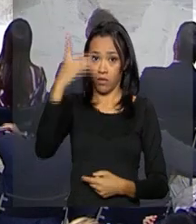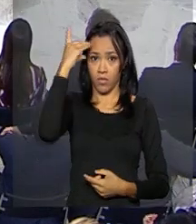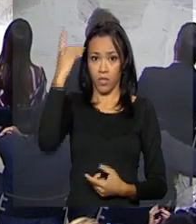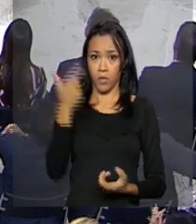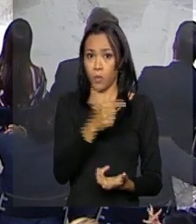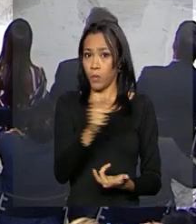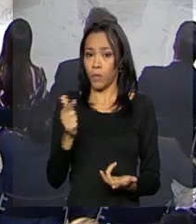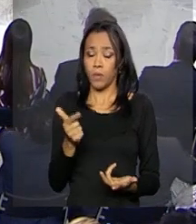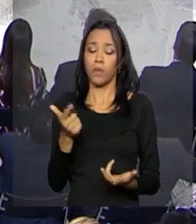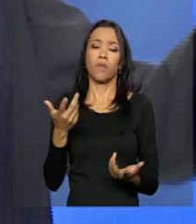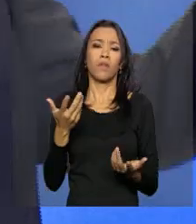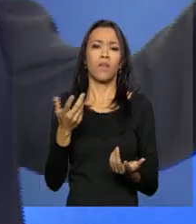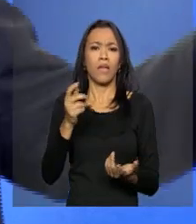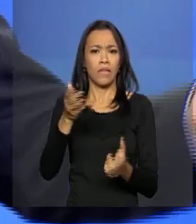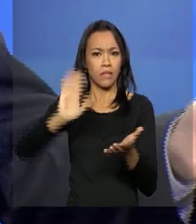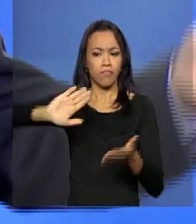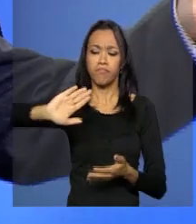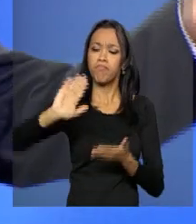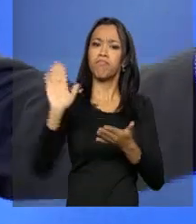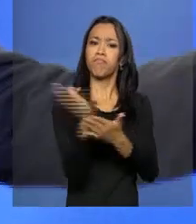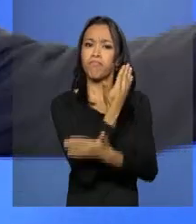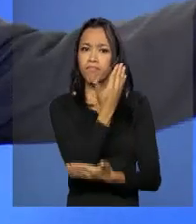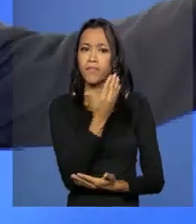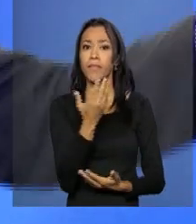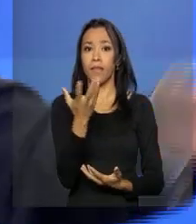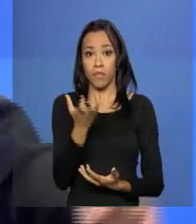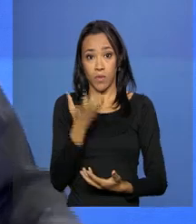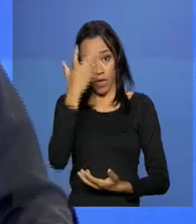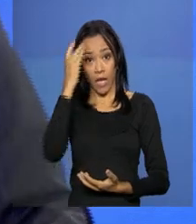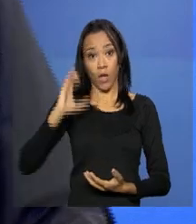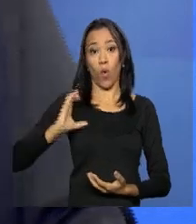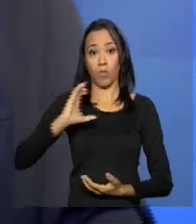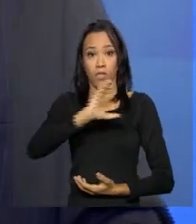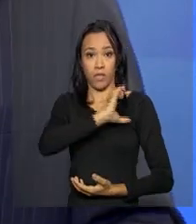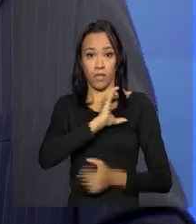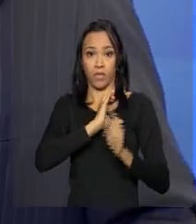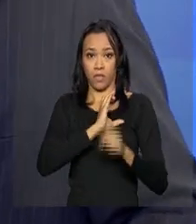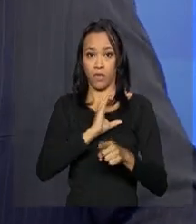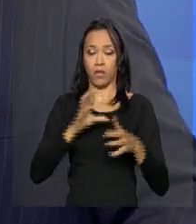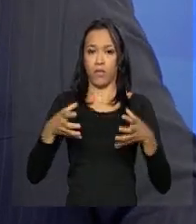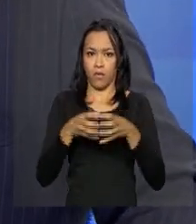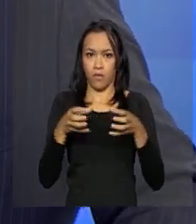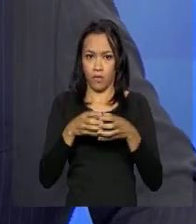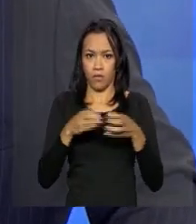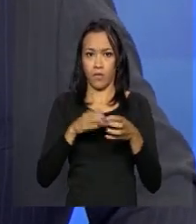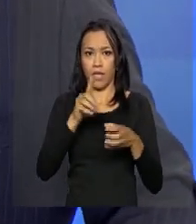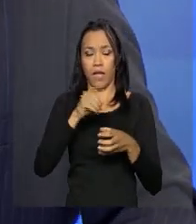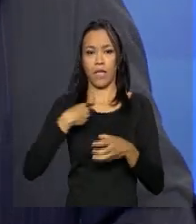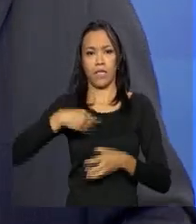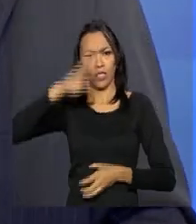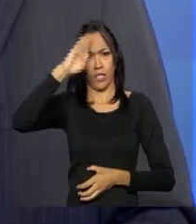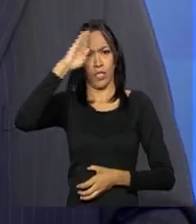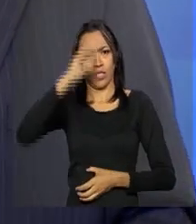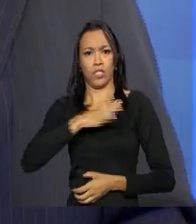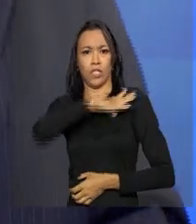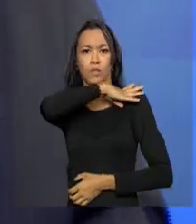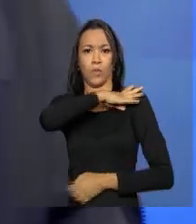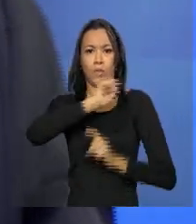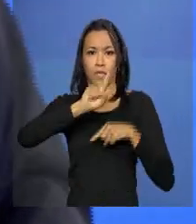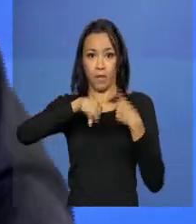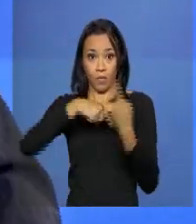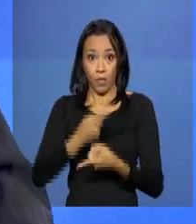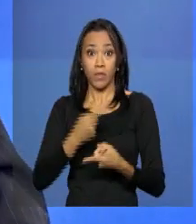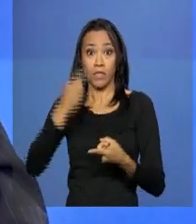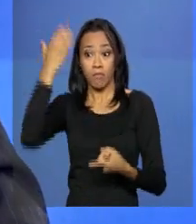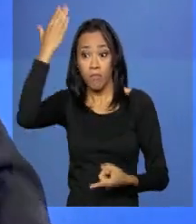Impeachment que muitos querem transformar nas comissões gerais de investigação da ditadura. Primeiro se punde, depois se acha prova.